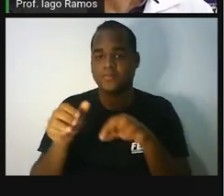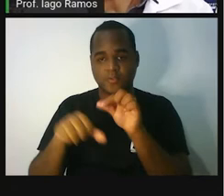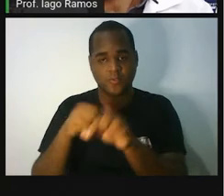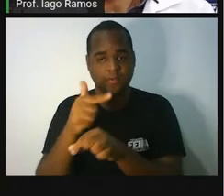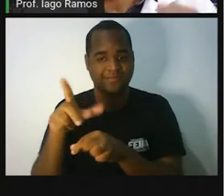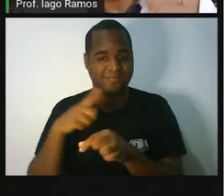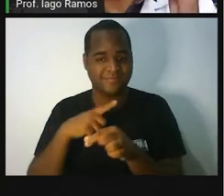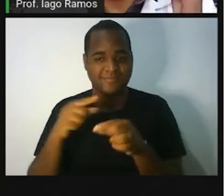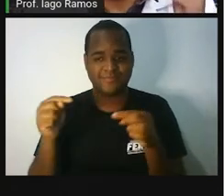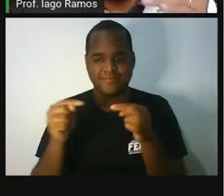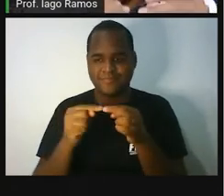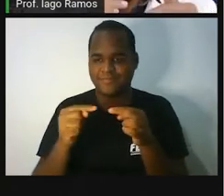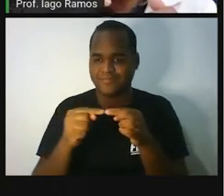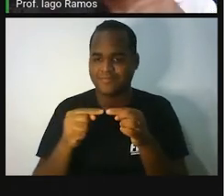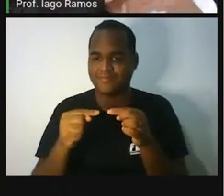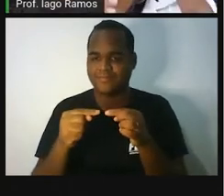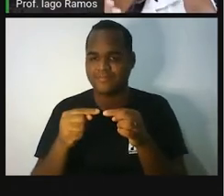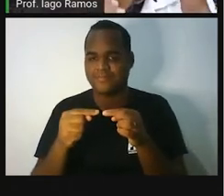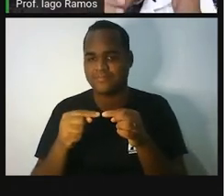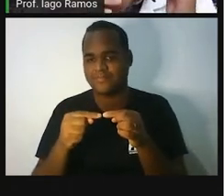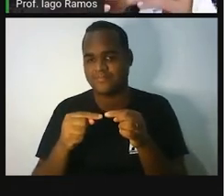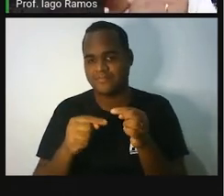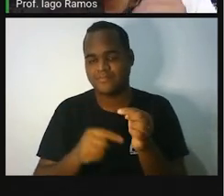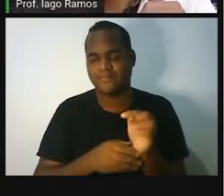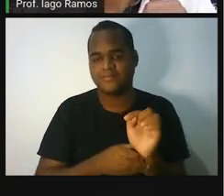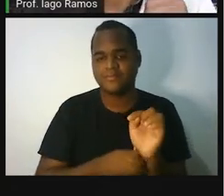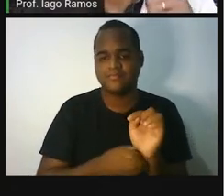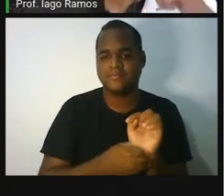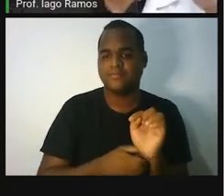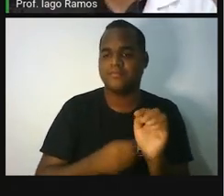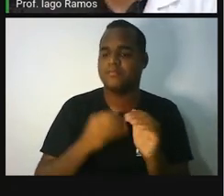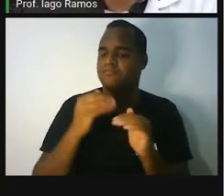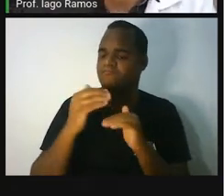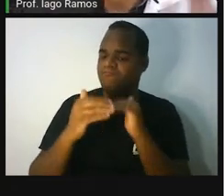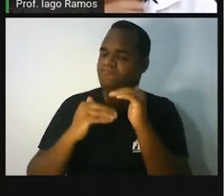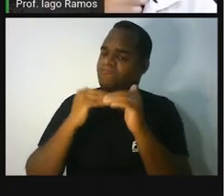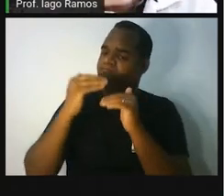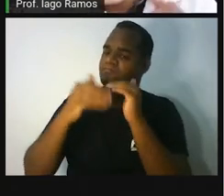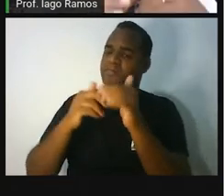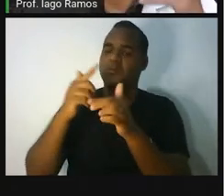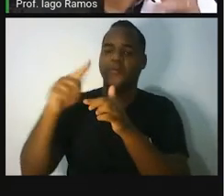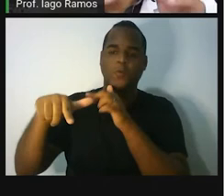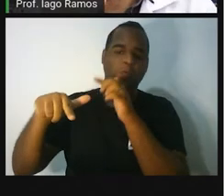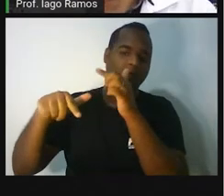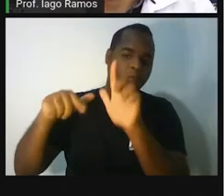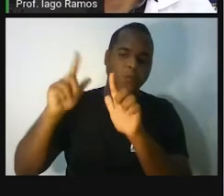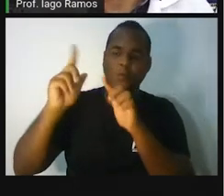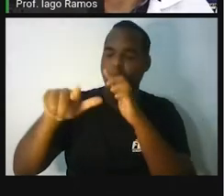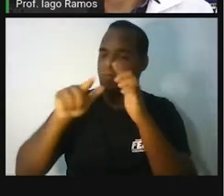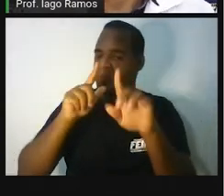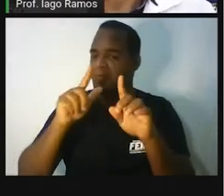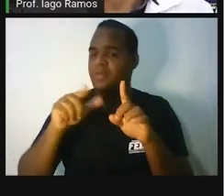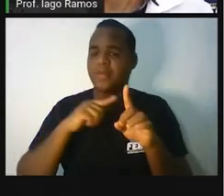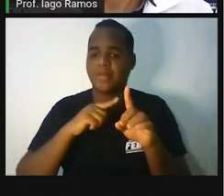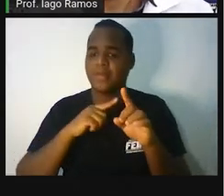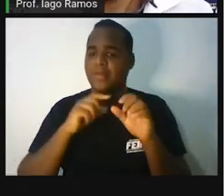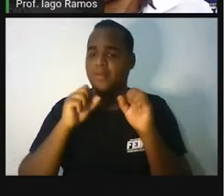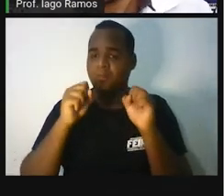antiga. Então, com o tempo, ó, foi surgindo balanças e mais balanças, cada vez mais